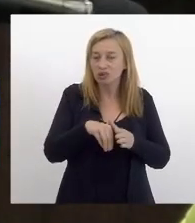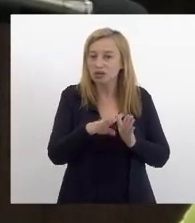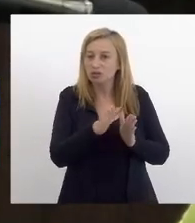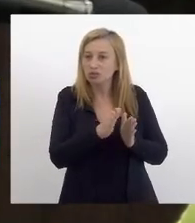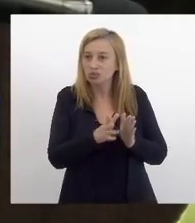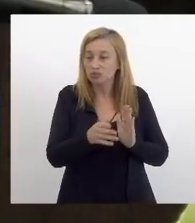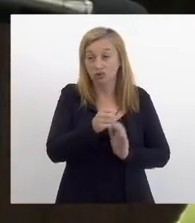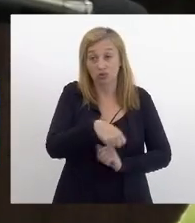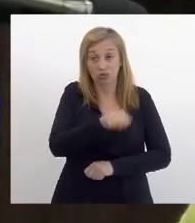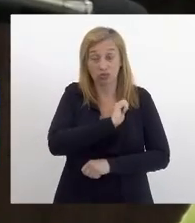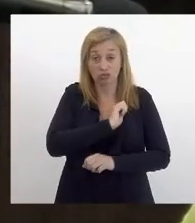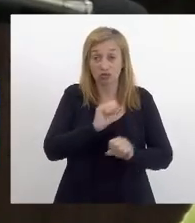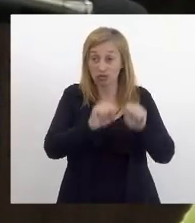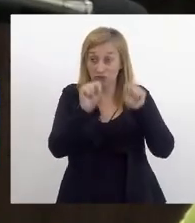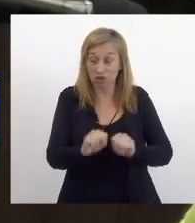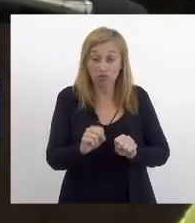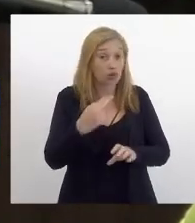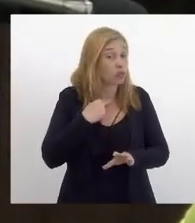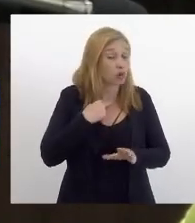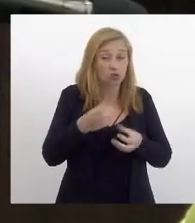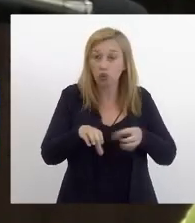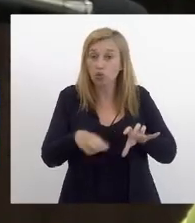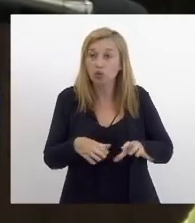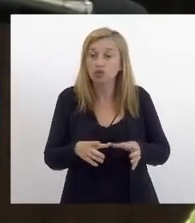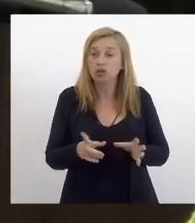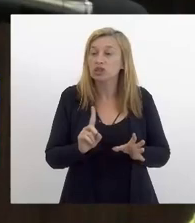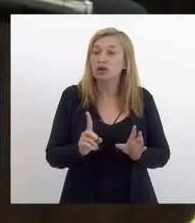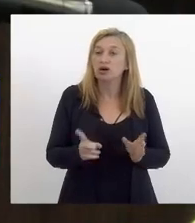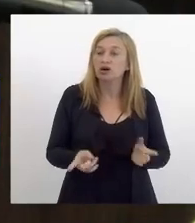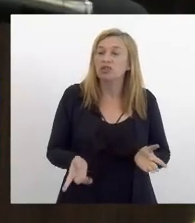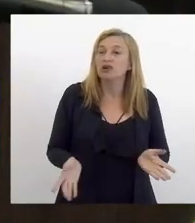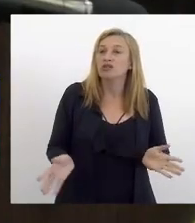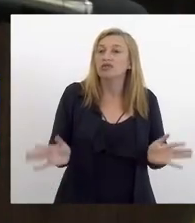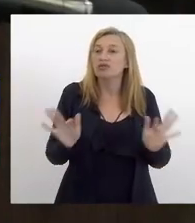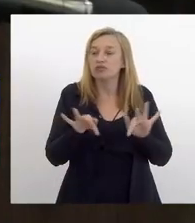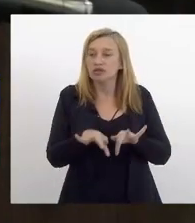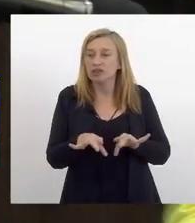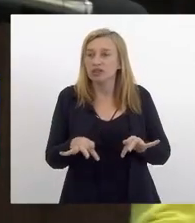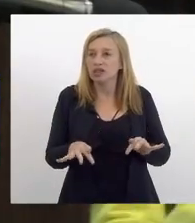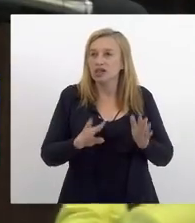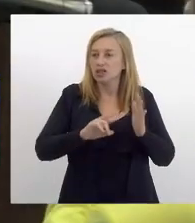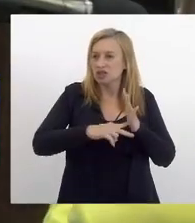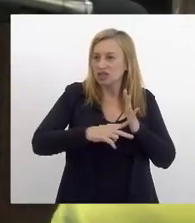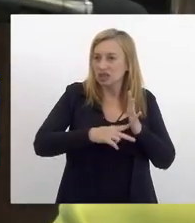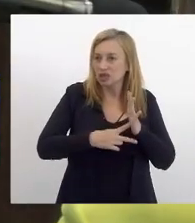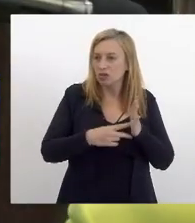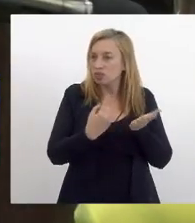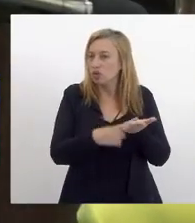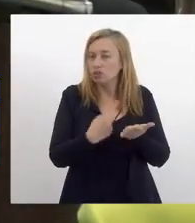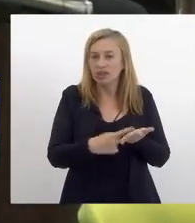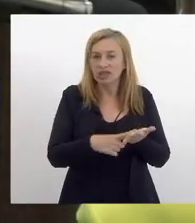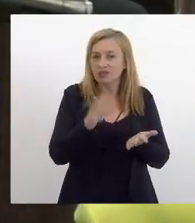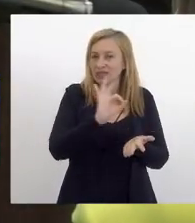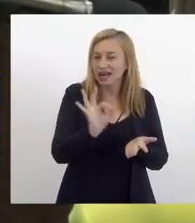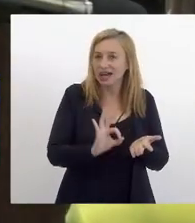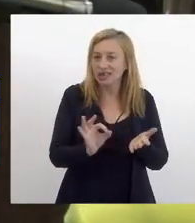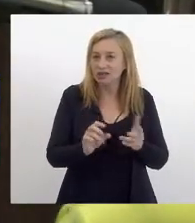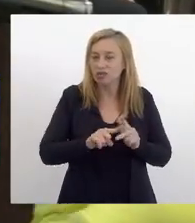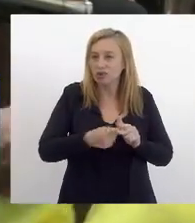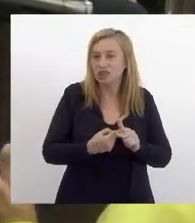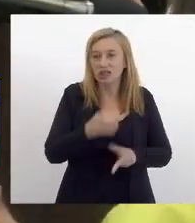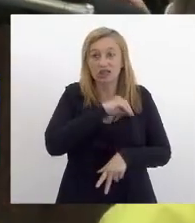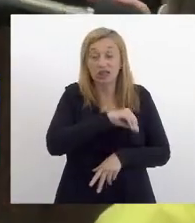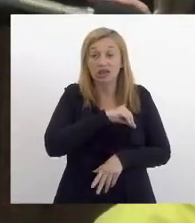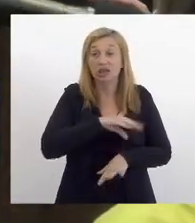e não pode fazer concurso que não fecha acordo coletivo com os sindicatos para fazer reposição salarial deputada